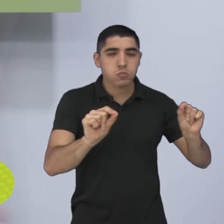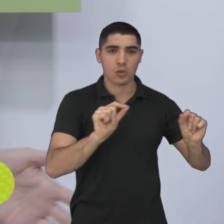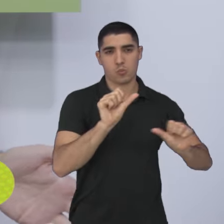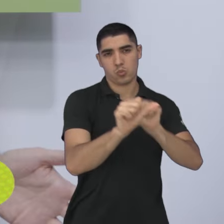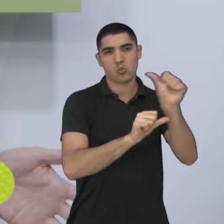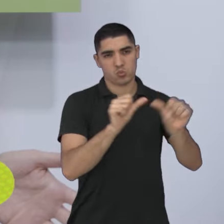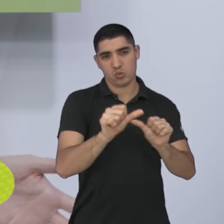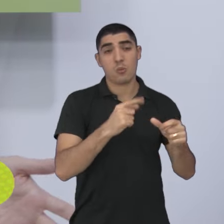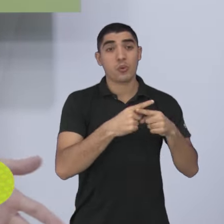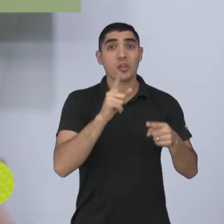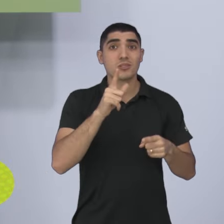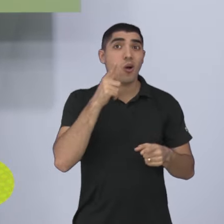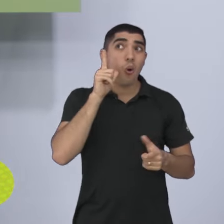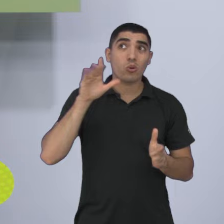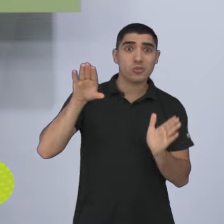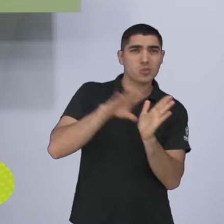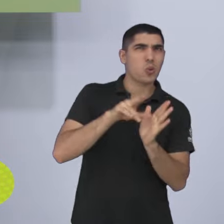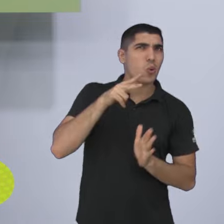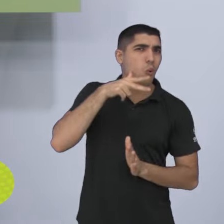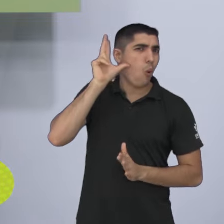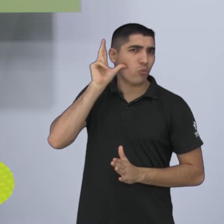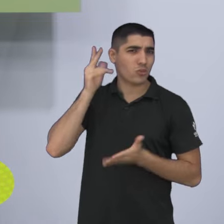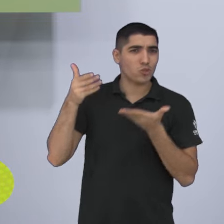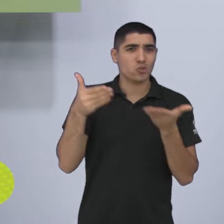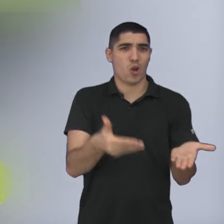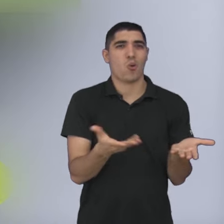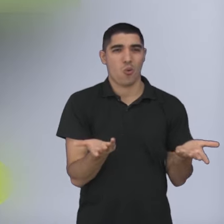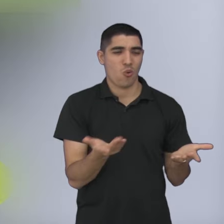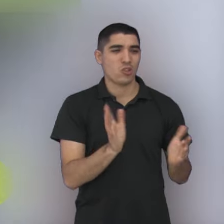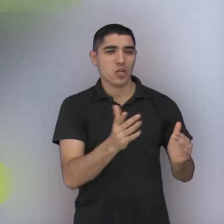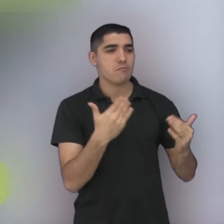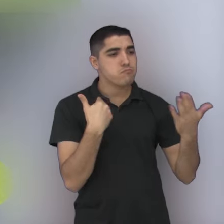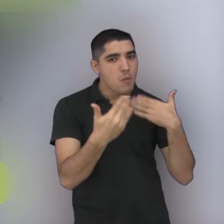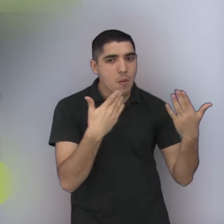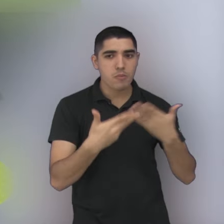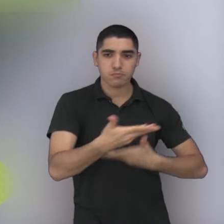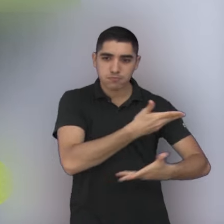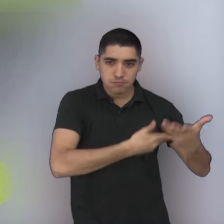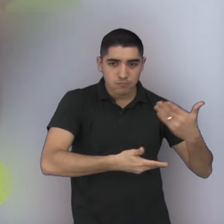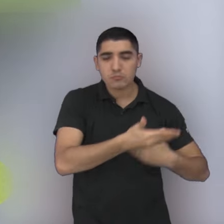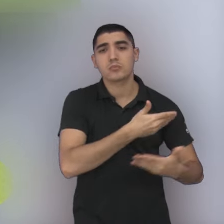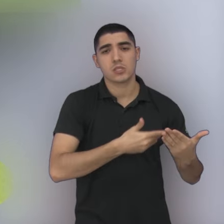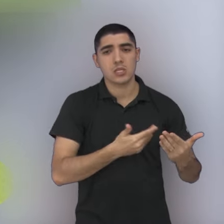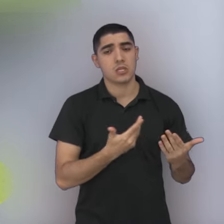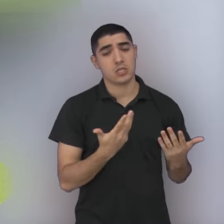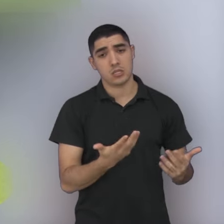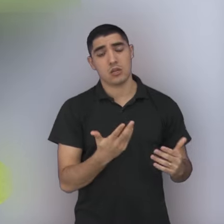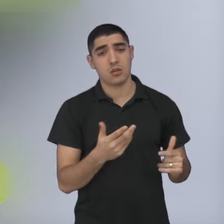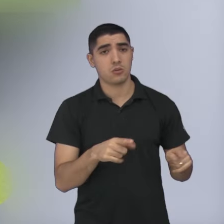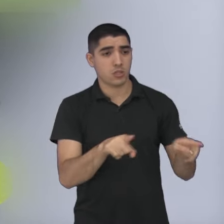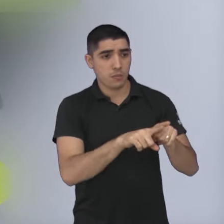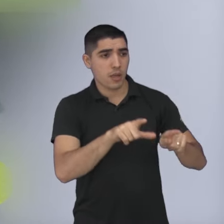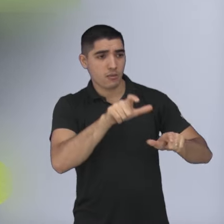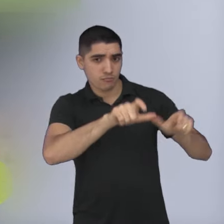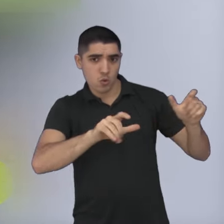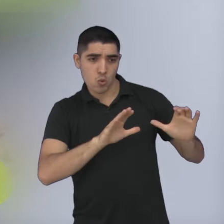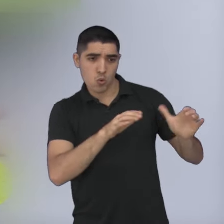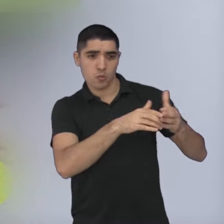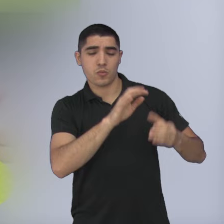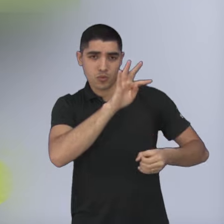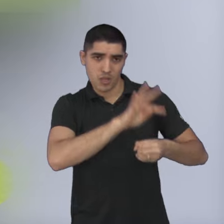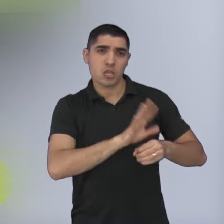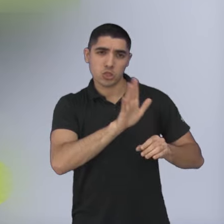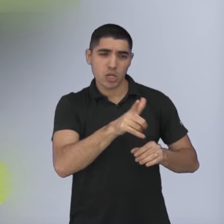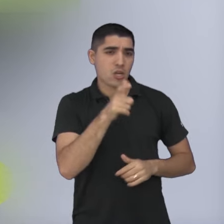para trabalhar. Chegou ontem, ontem, ontem, conversou com os atletas por cima, acho que conversou também com o pessoal da comissão técnica, deve ter